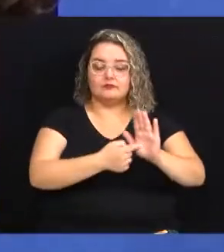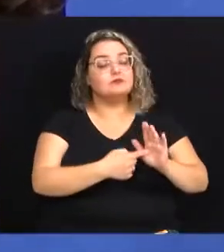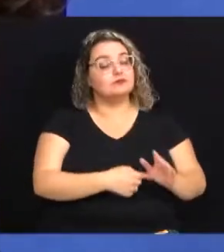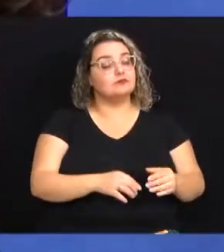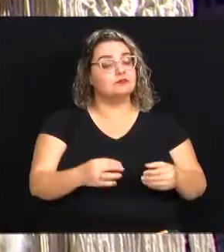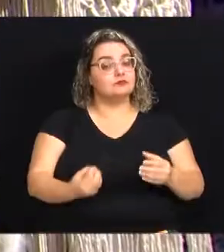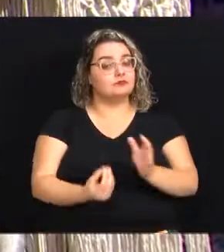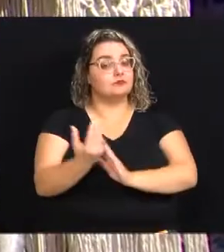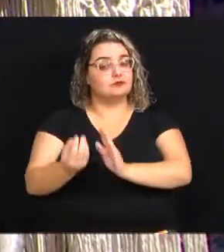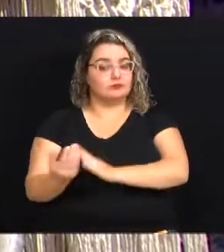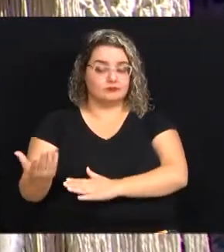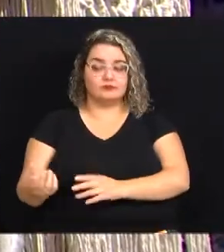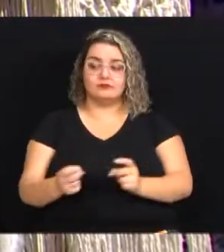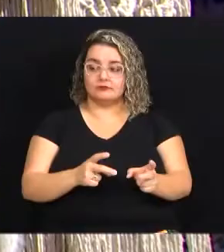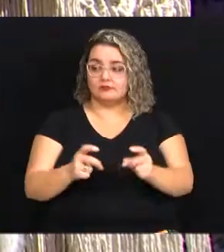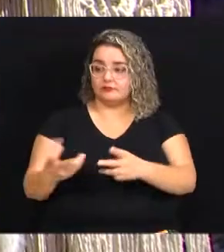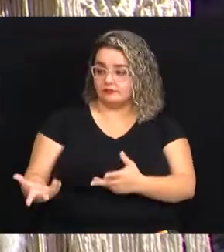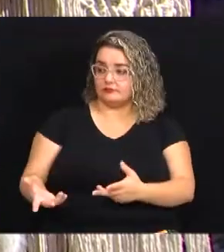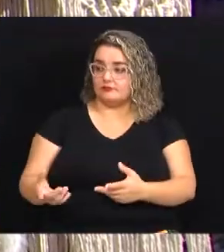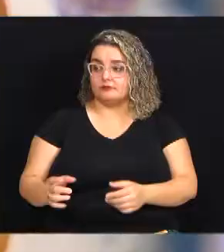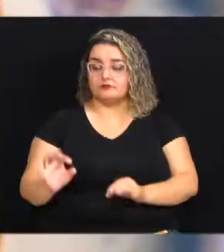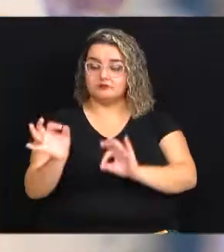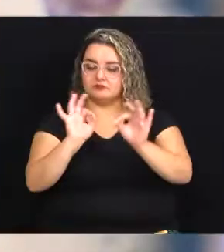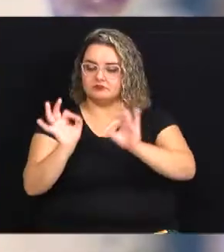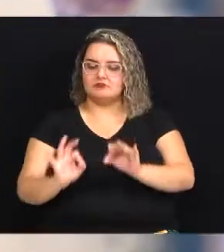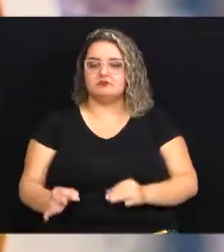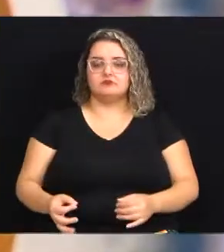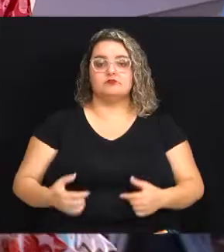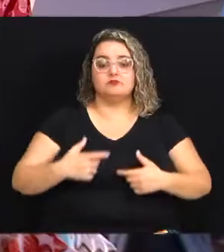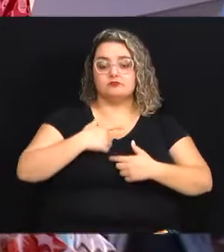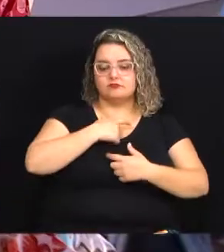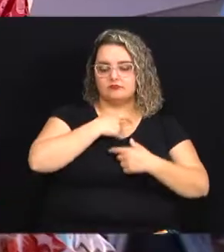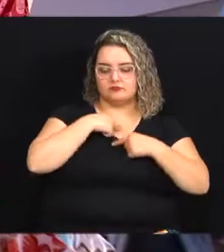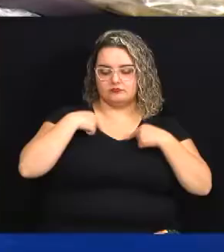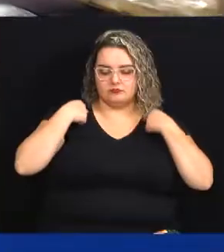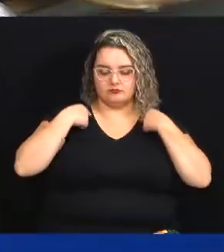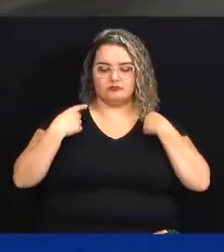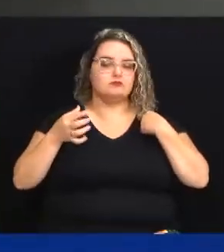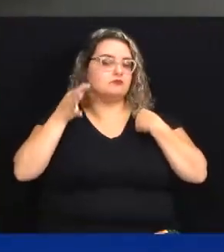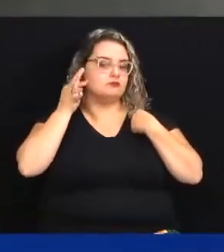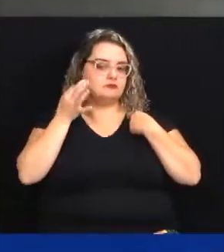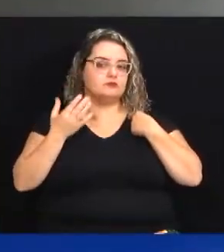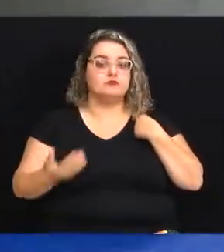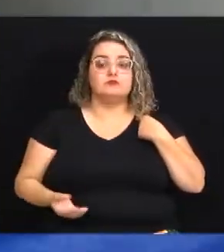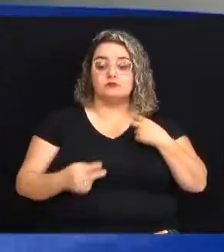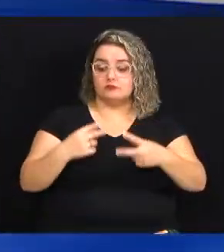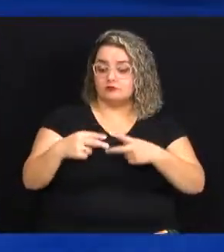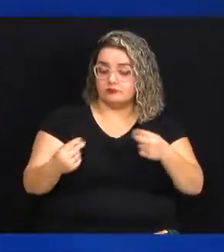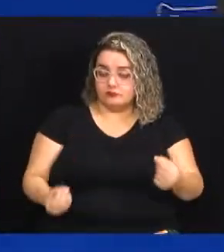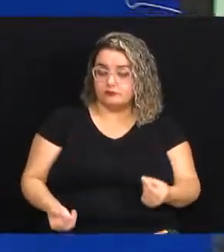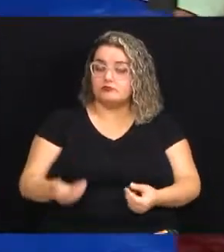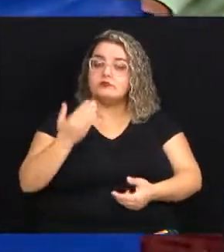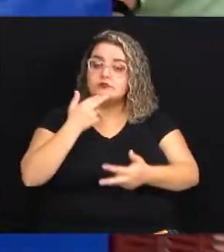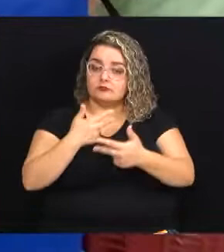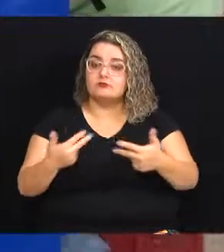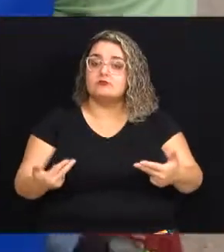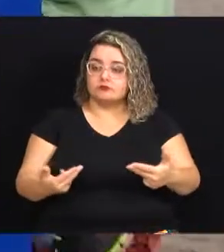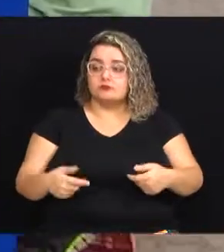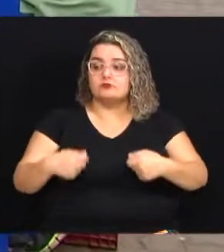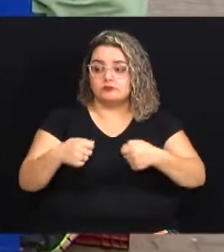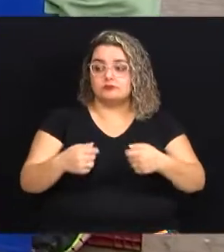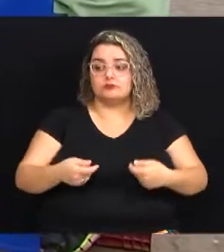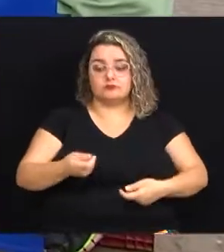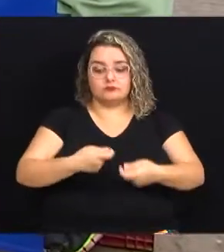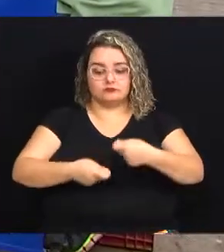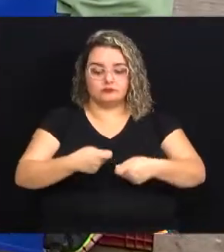artesanato objetos de decoração acessórios presentes e alimentos e que dependem das feiras de